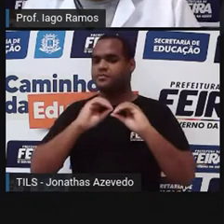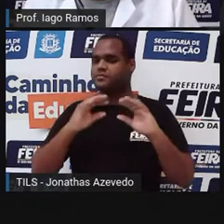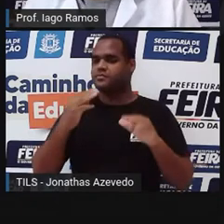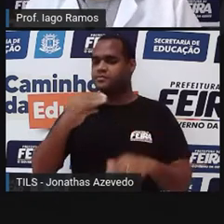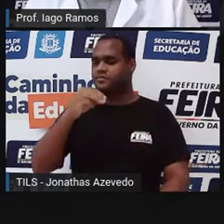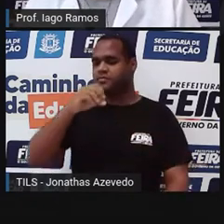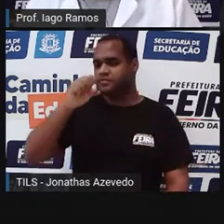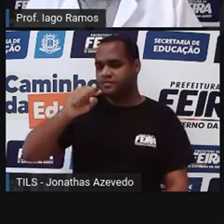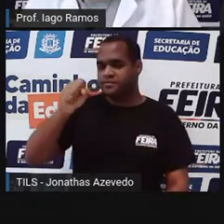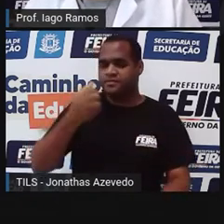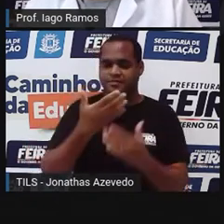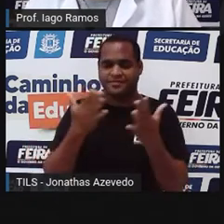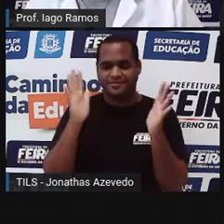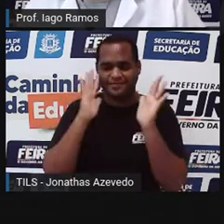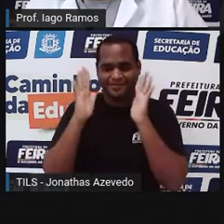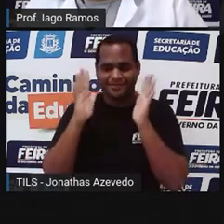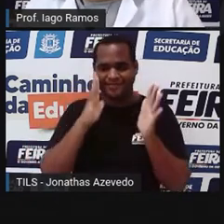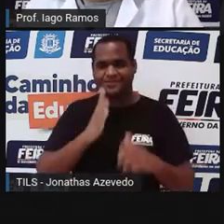30 segundos para você pensar.